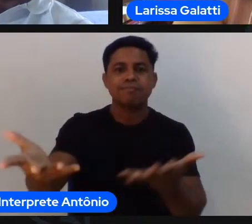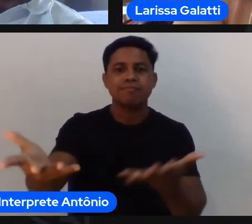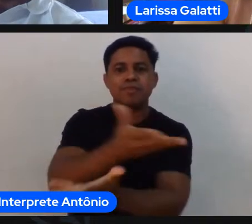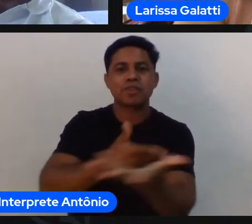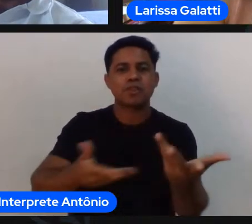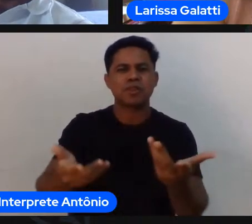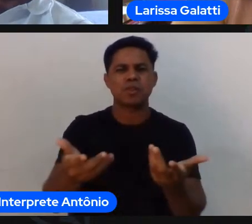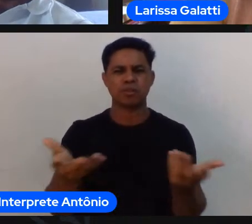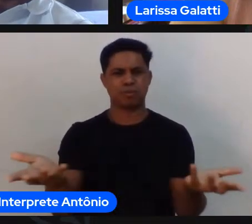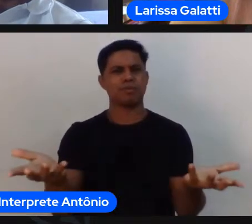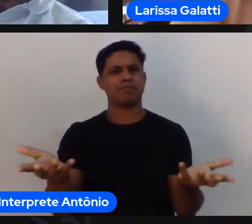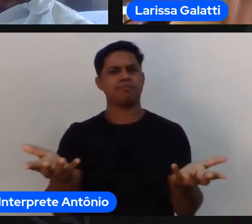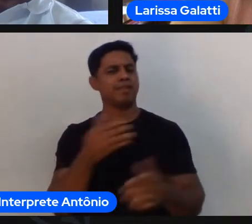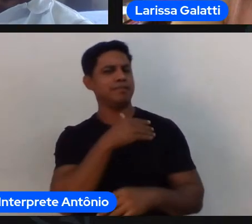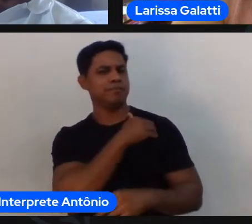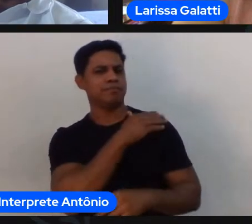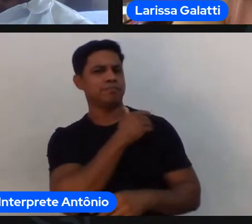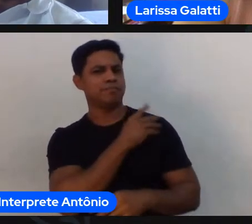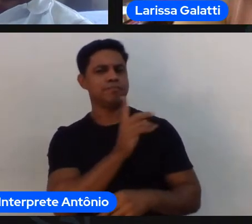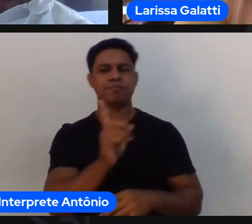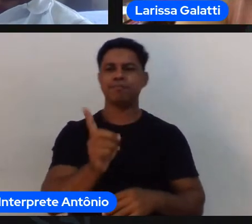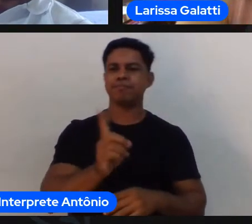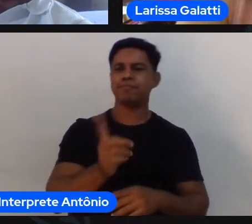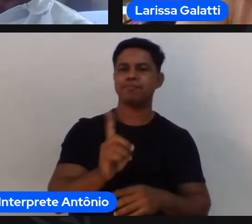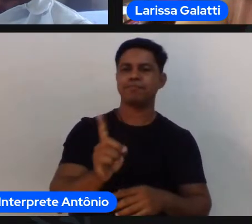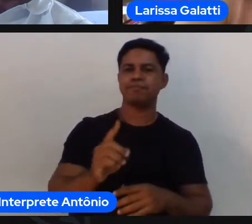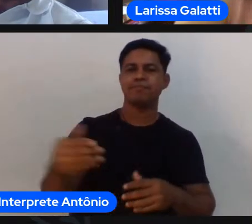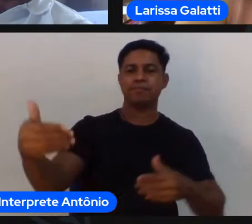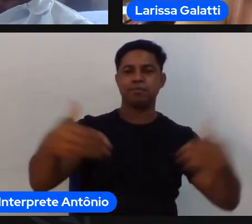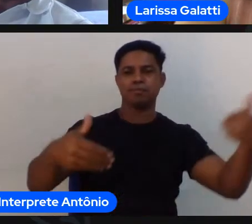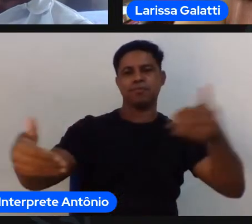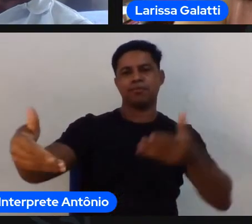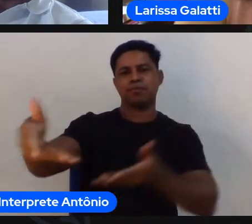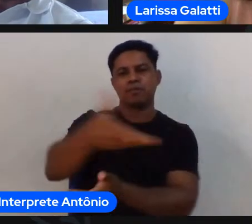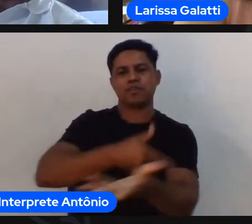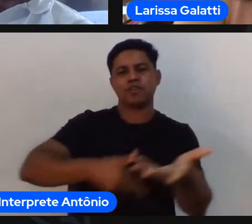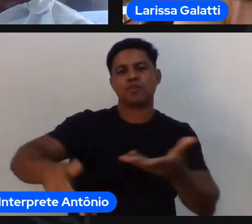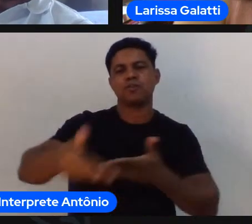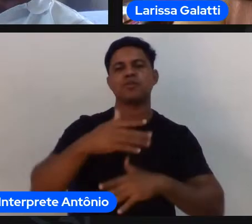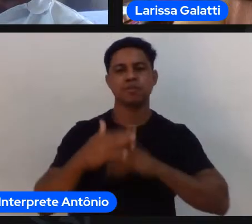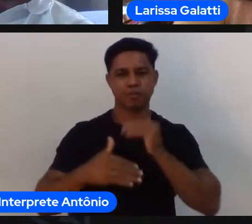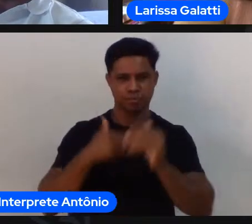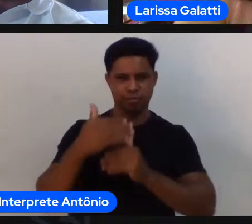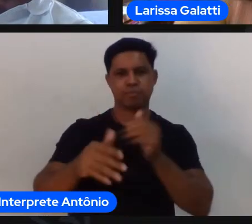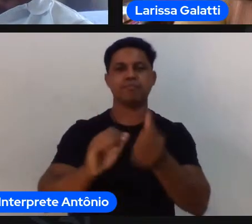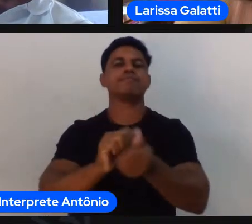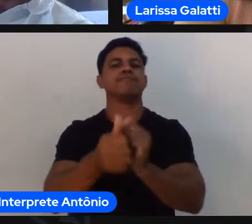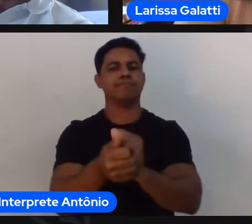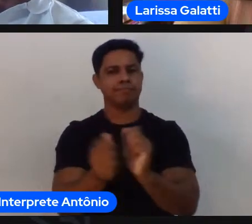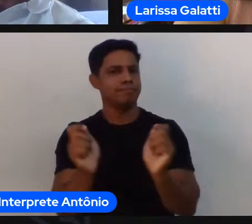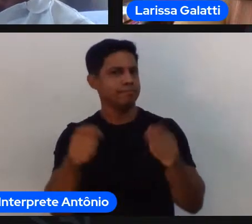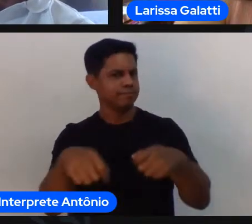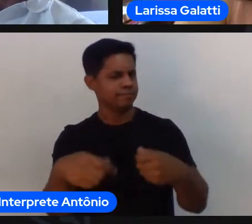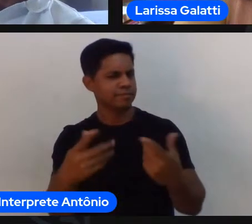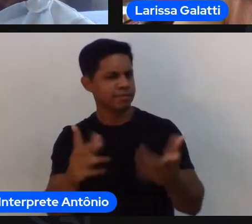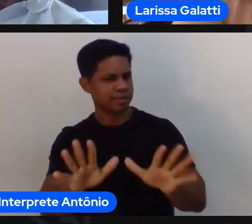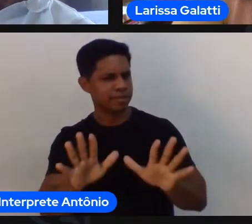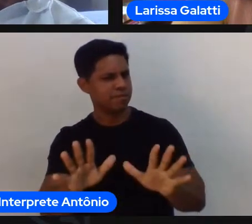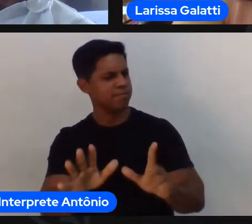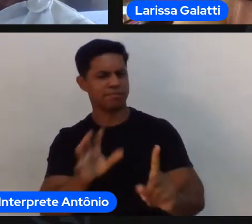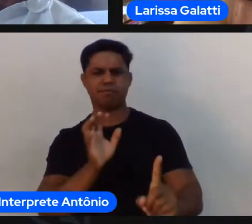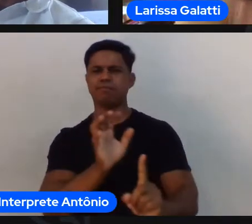talento mas a gente tá dando um ambiente positivo pro desenvolvimento esportivo que eu também não coloco muita pressão sobre aquela criança com potencial